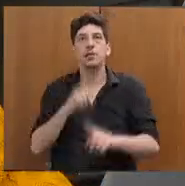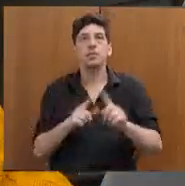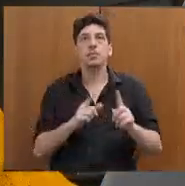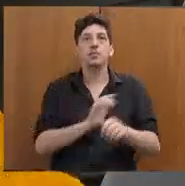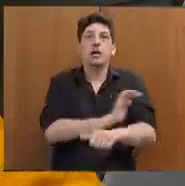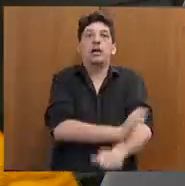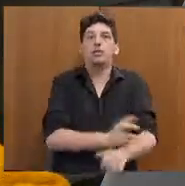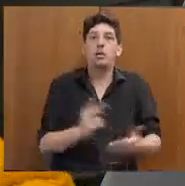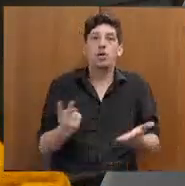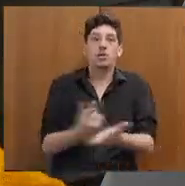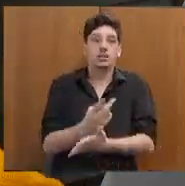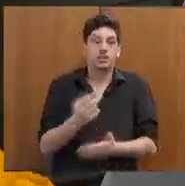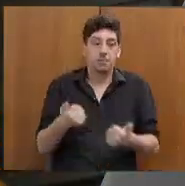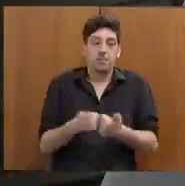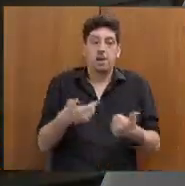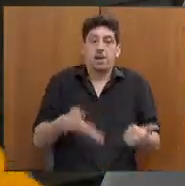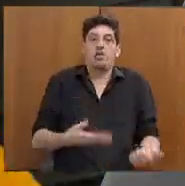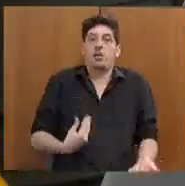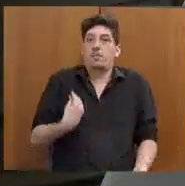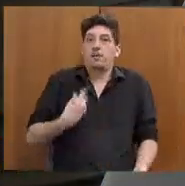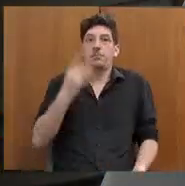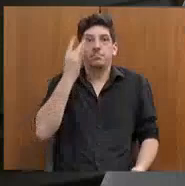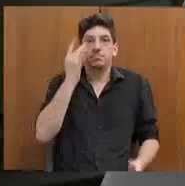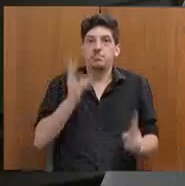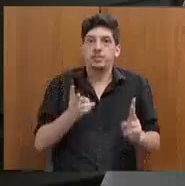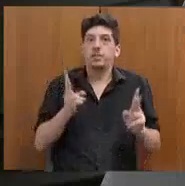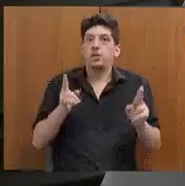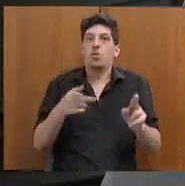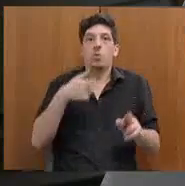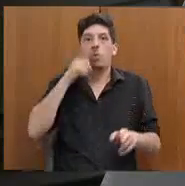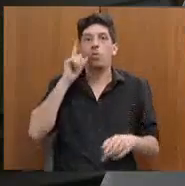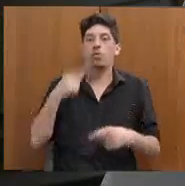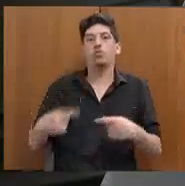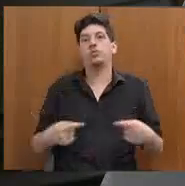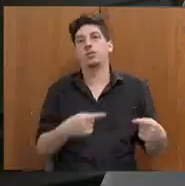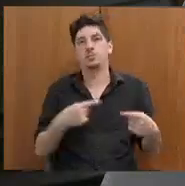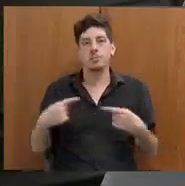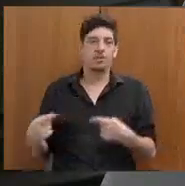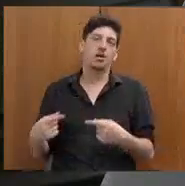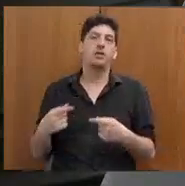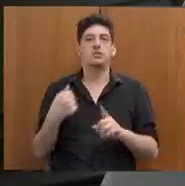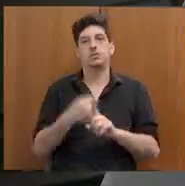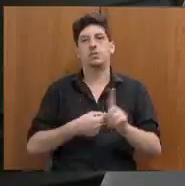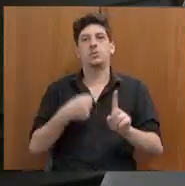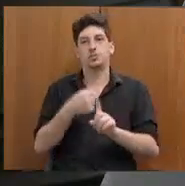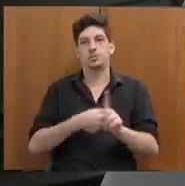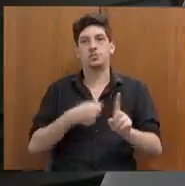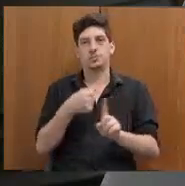da gente, do ladinho da gente, como foi o nosso debate ontem na luta, que